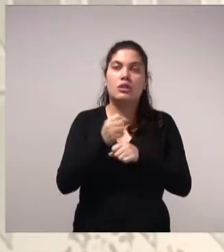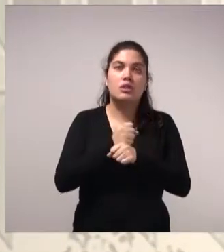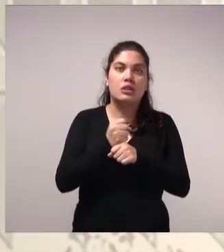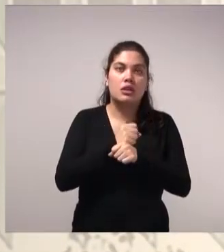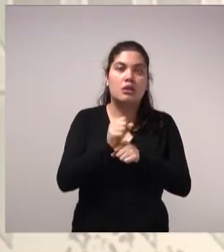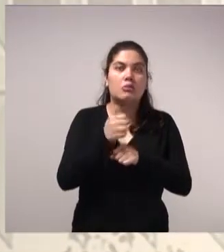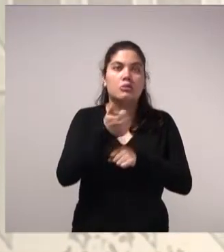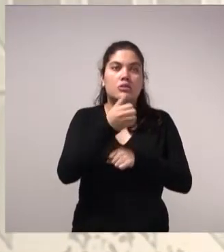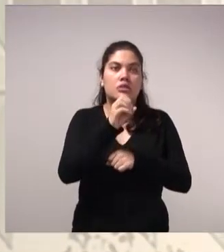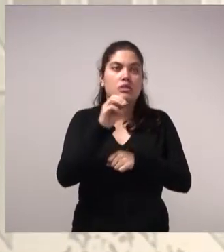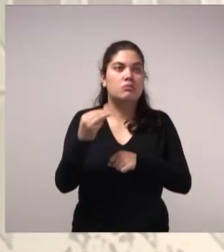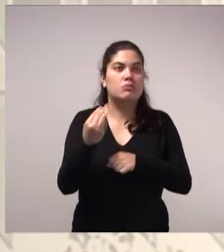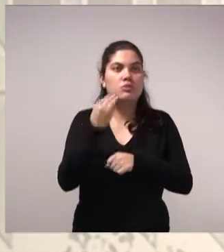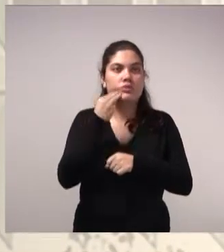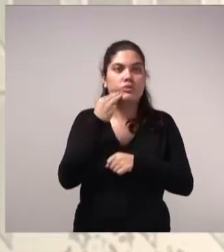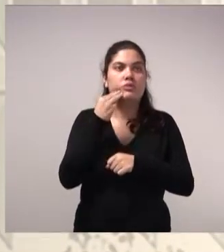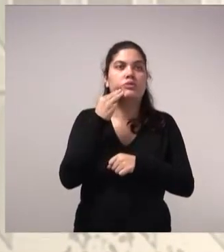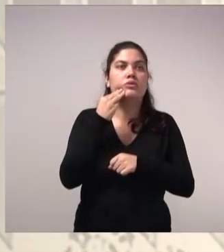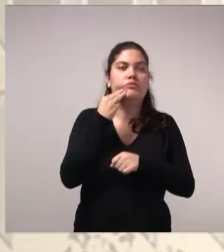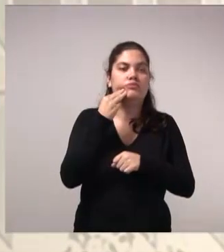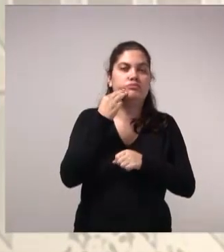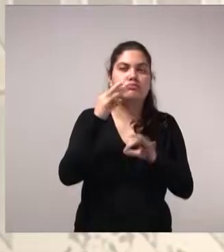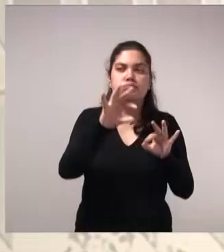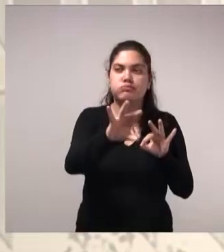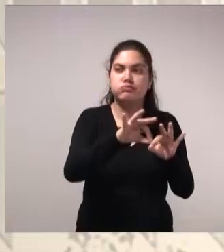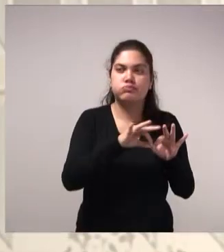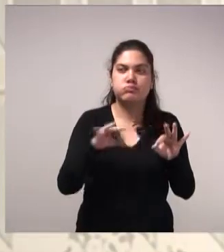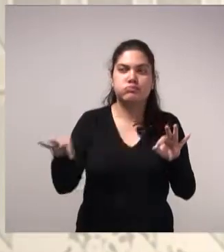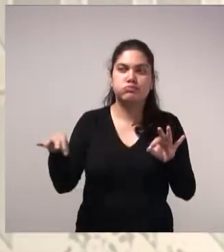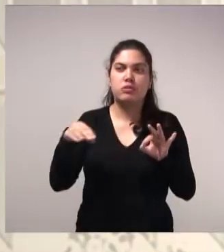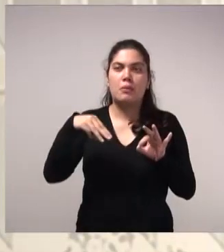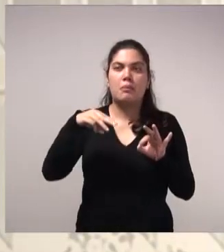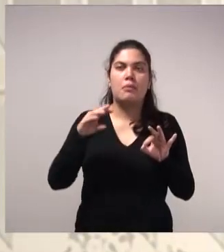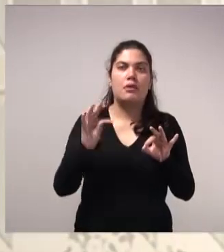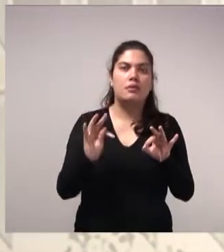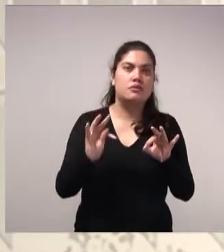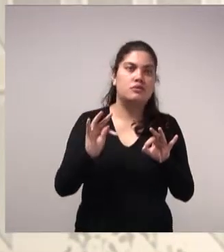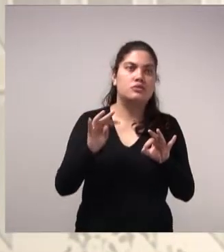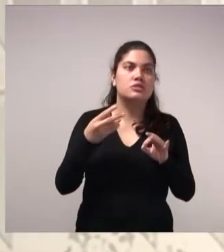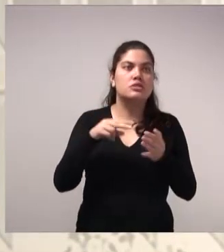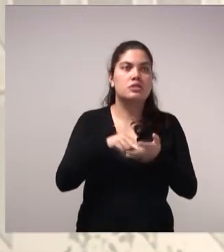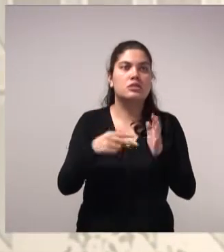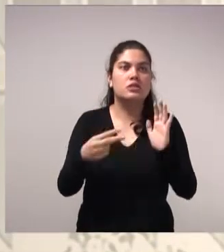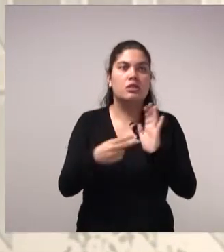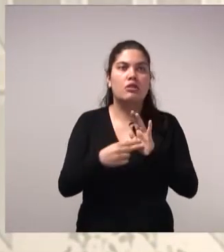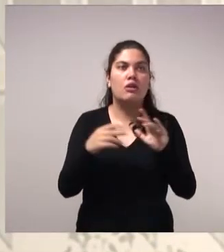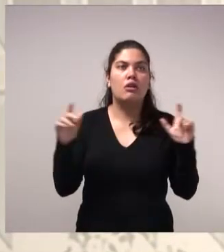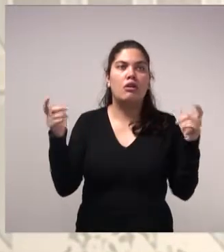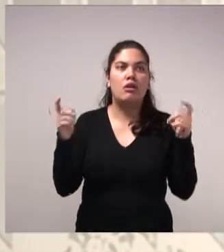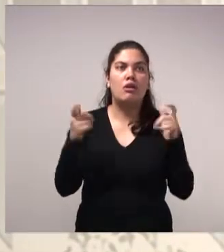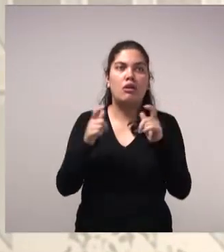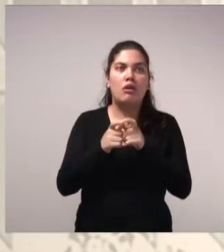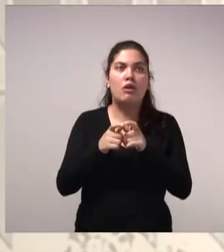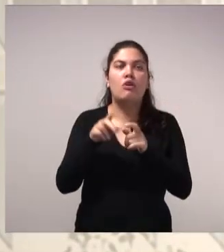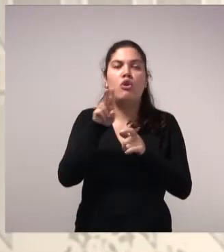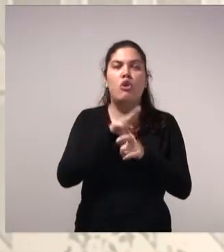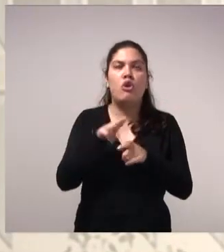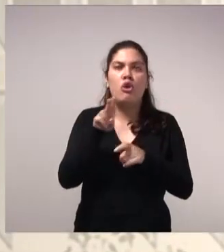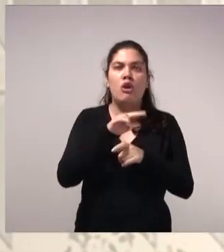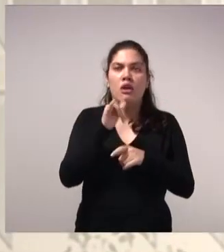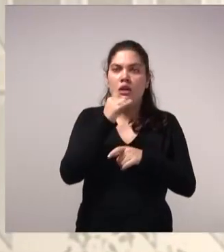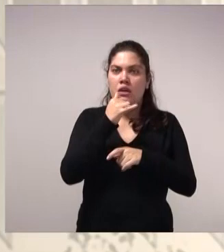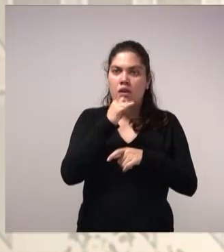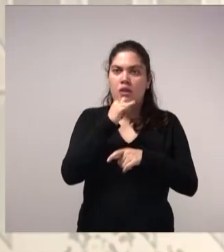milhões de metros cúbicos por ano de água. O que significa uma redução do consumo energético de aproximadamente